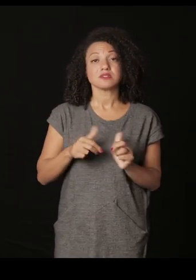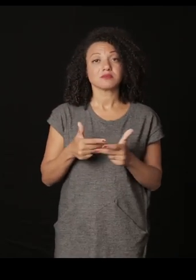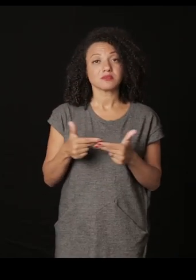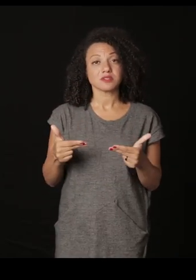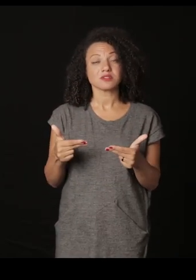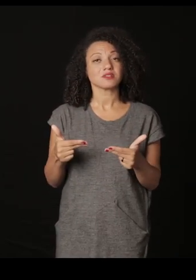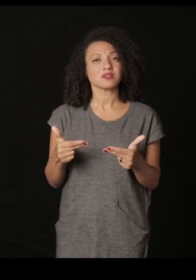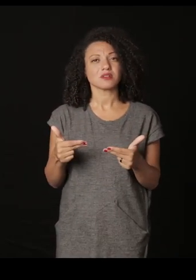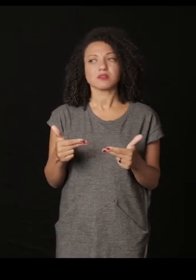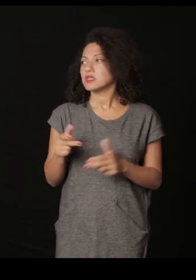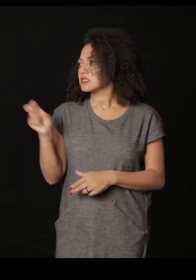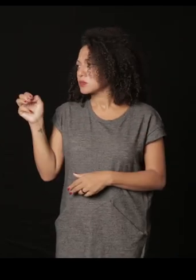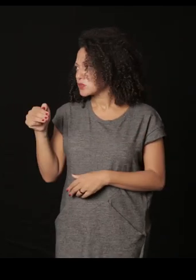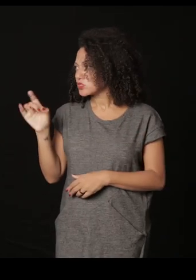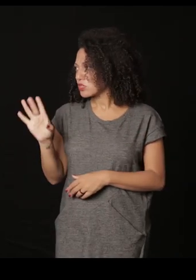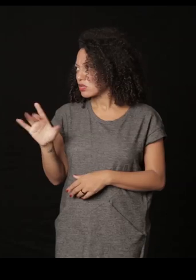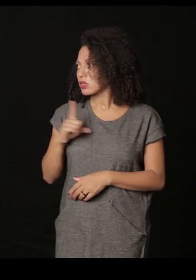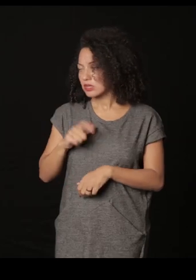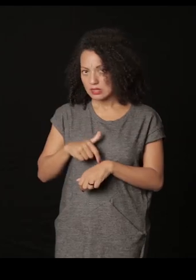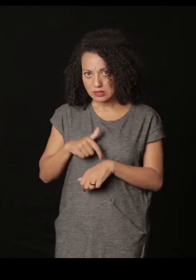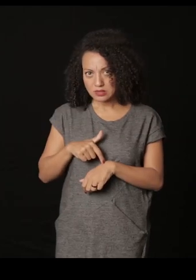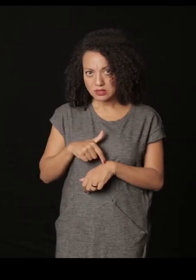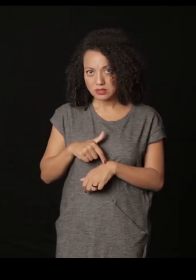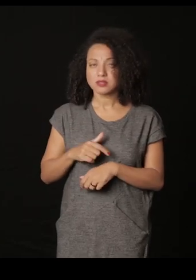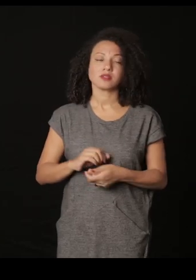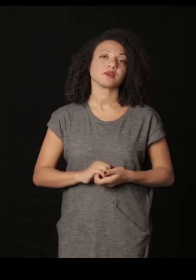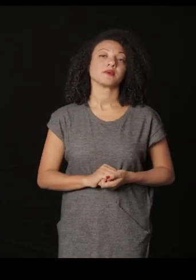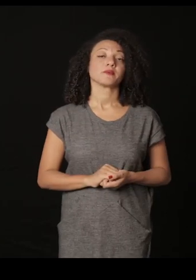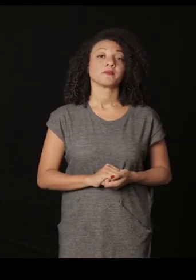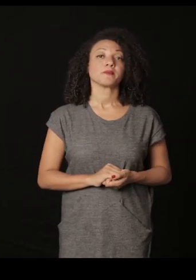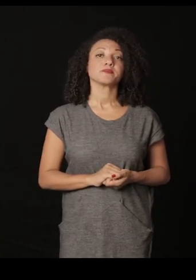esse material ficou cinco minutos só que eu tenho